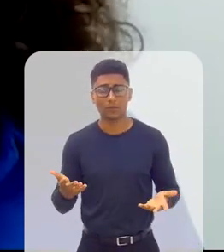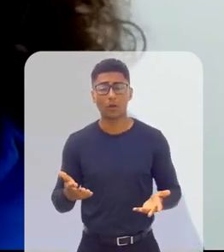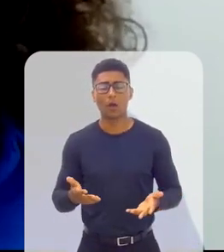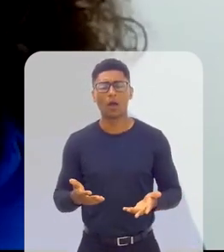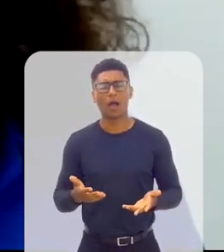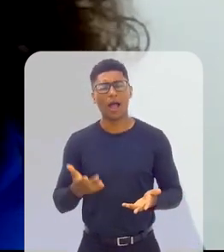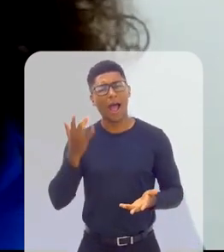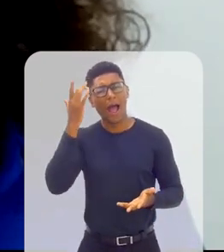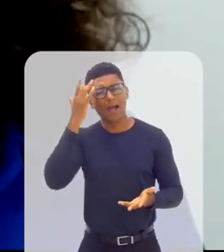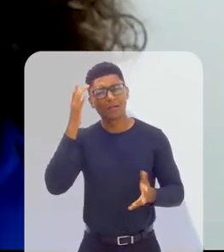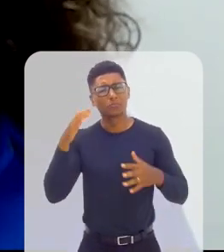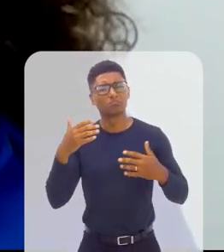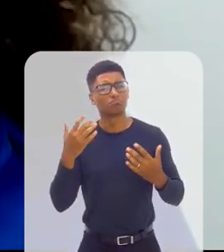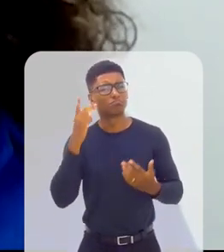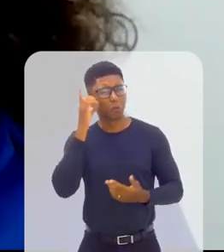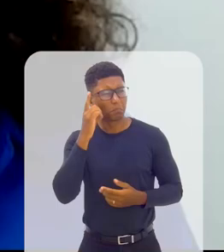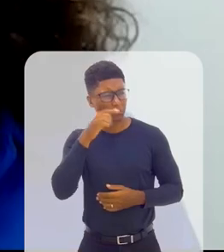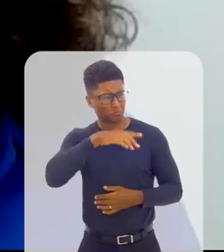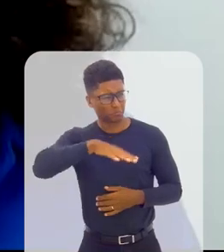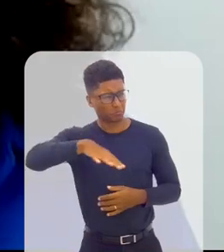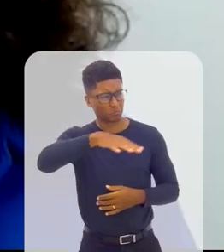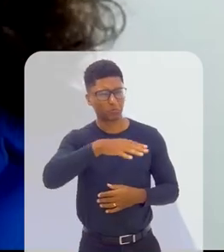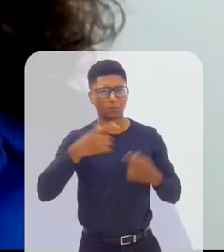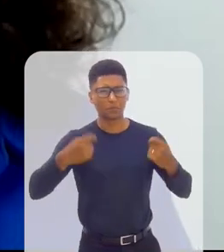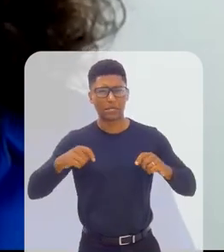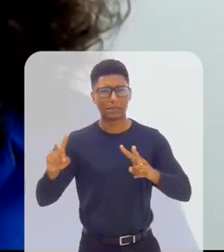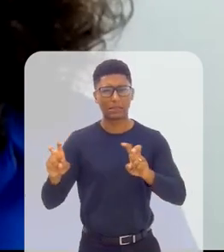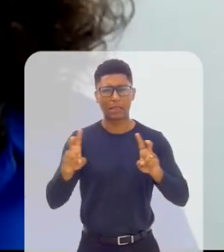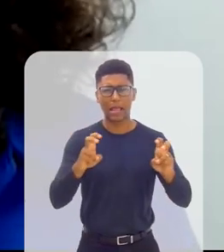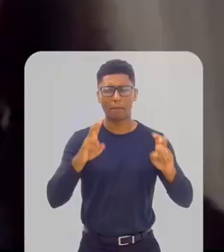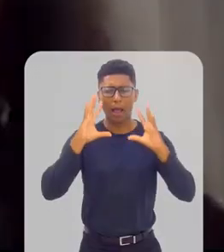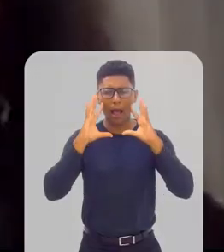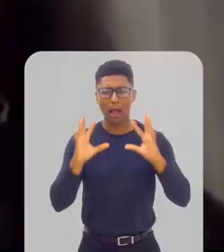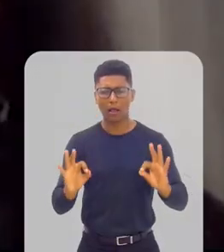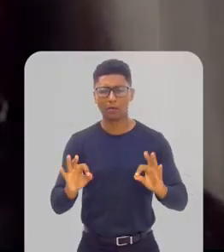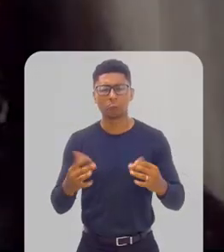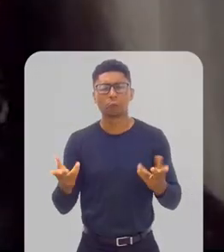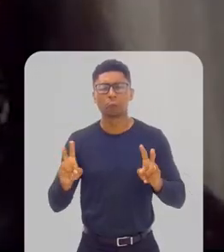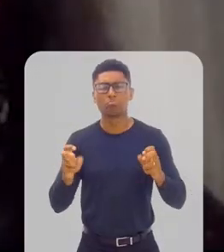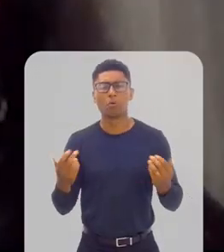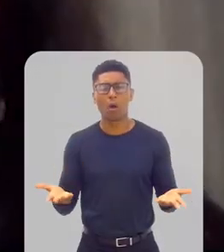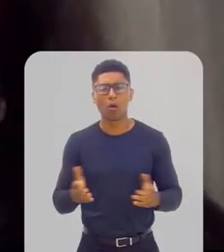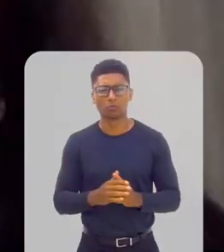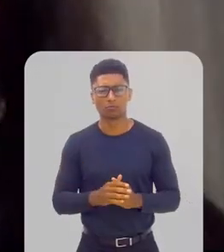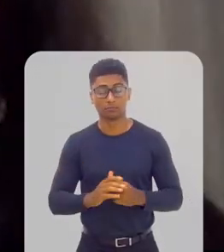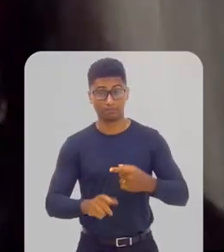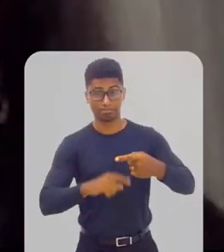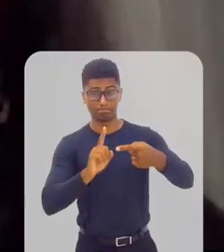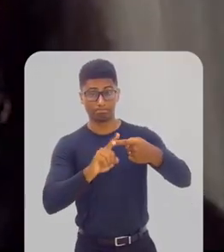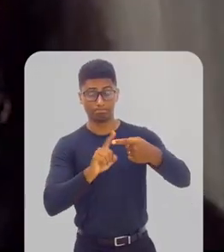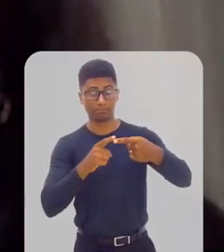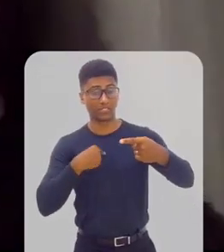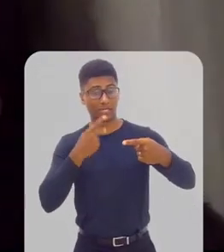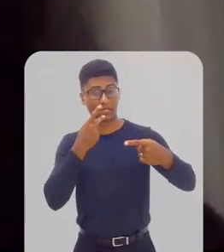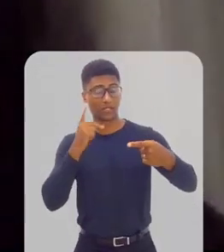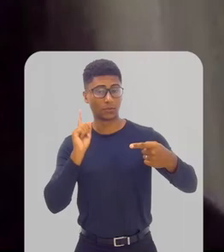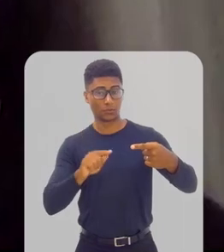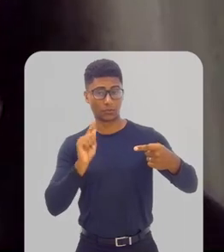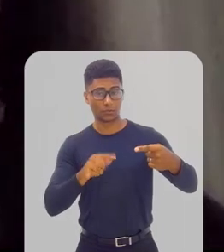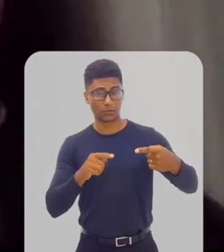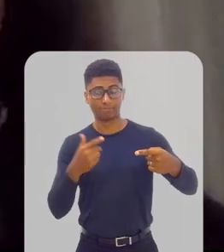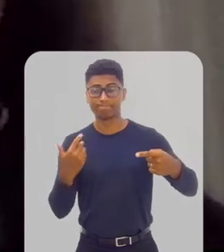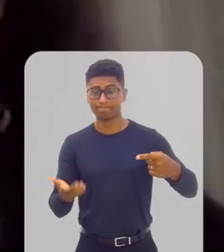agendas que têm que estar no radar dos deputados eleitos para a próxima legislatura? Olha, o primeiro ponto, Geisa, que eu destaco que muito importante,